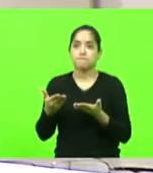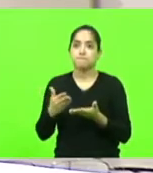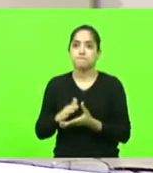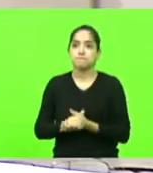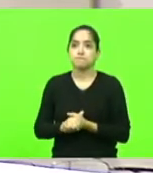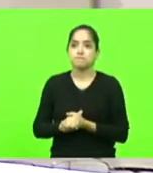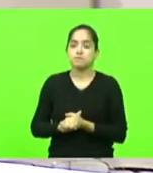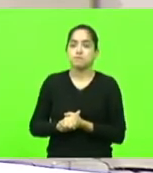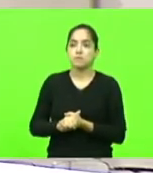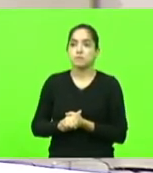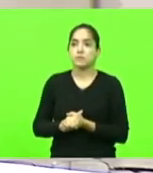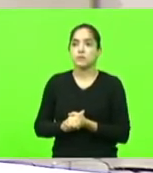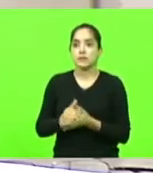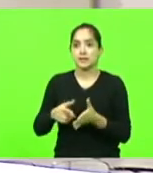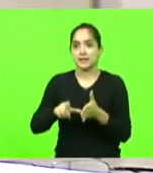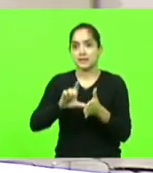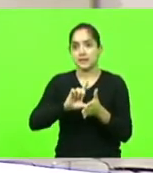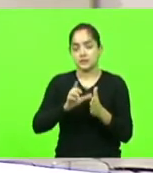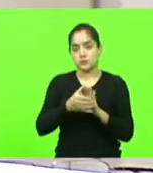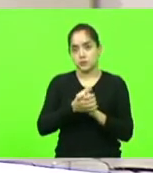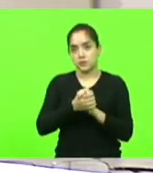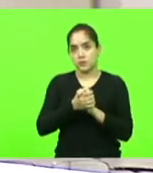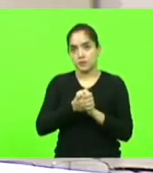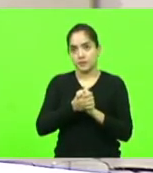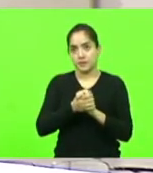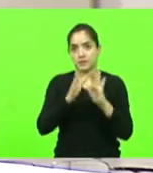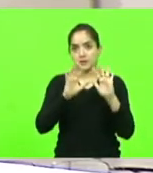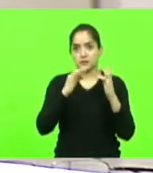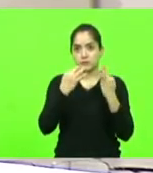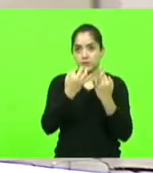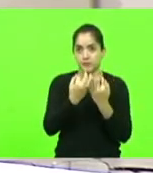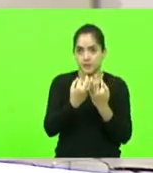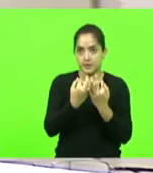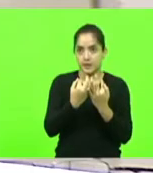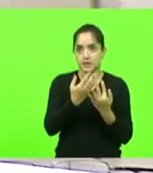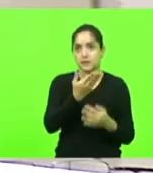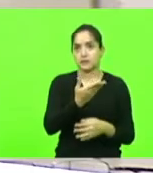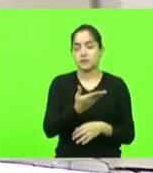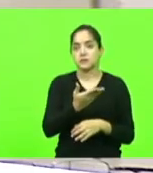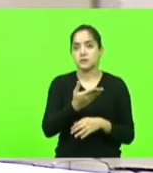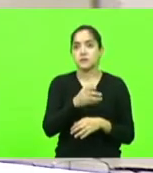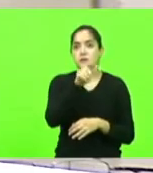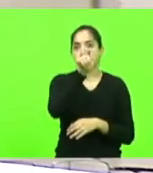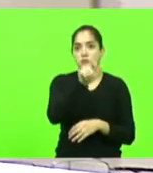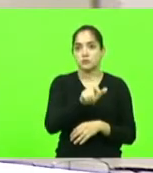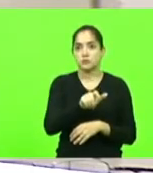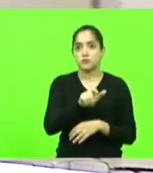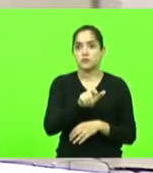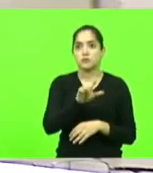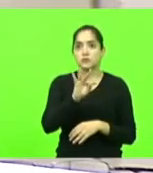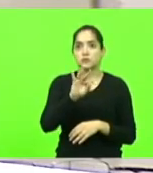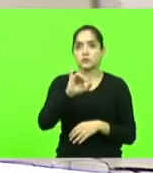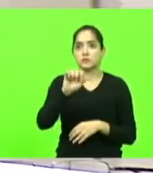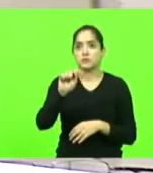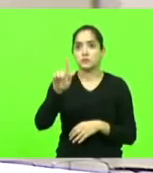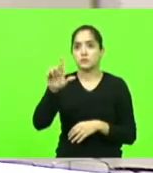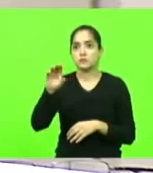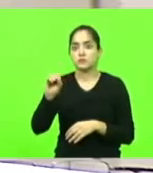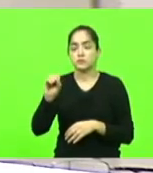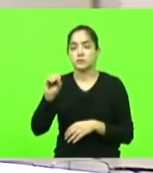e quero, antes disso, cumprimentar os familiares do deputado Tiago Frigo,